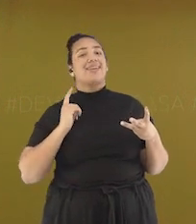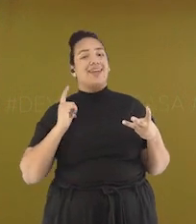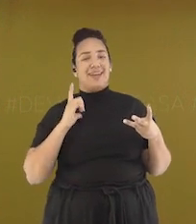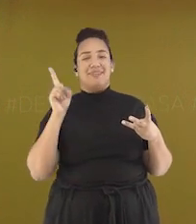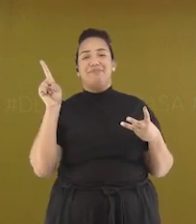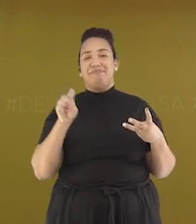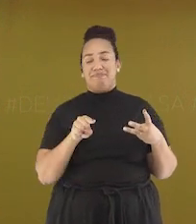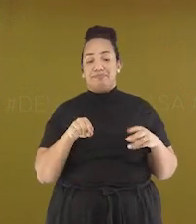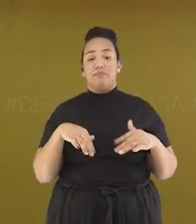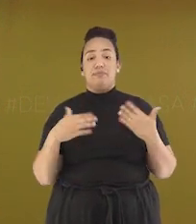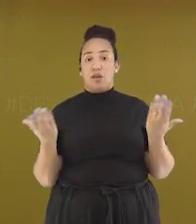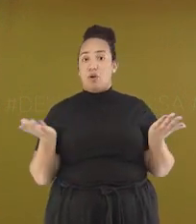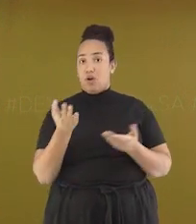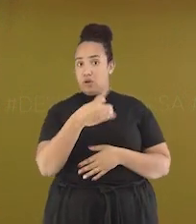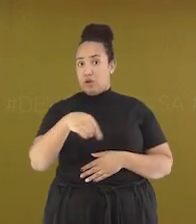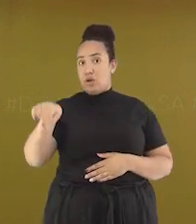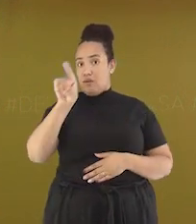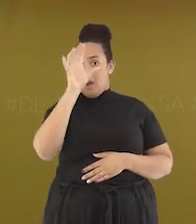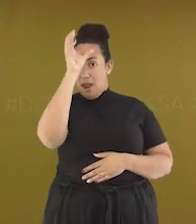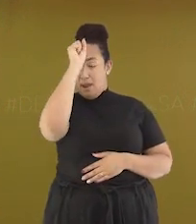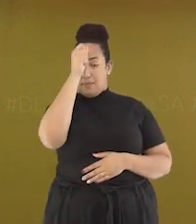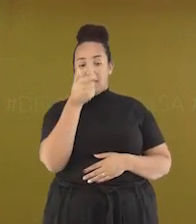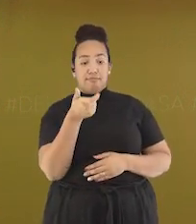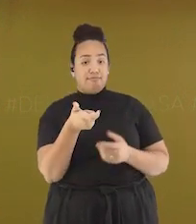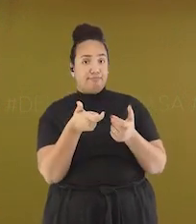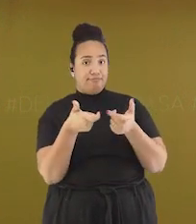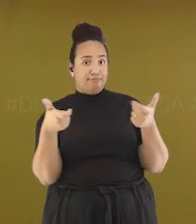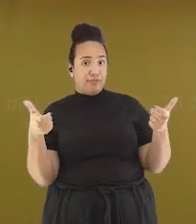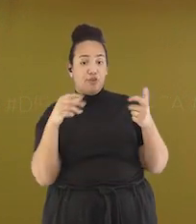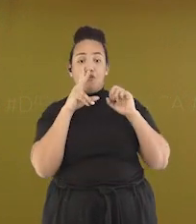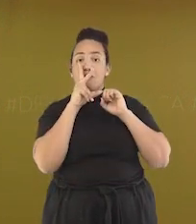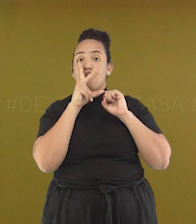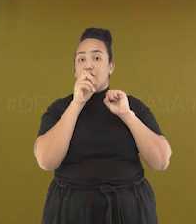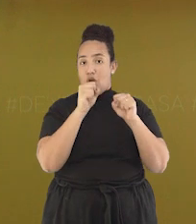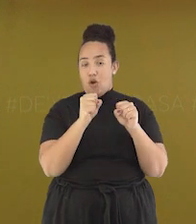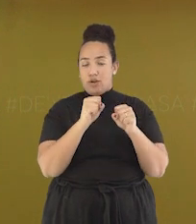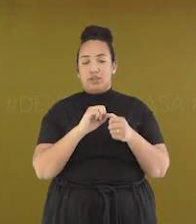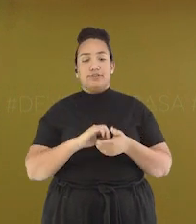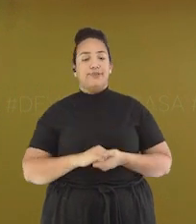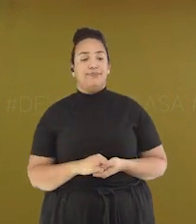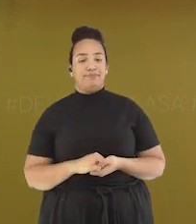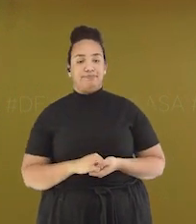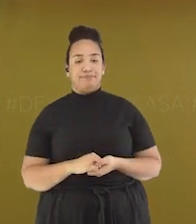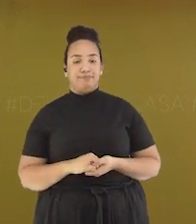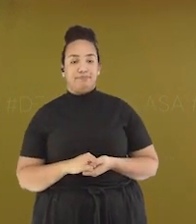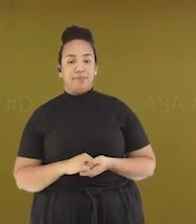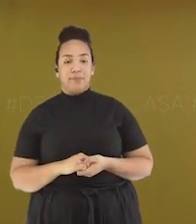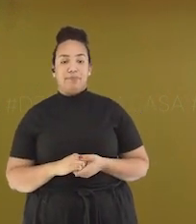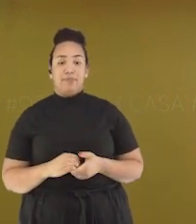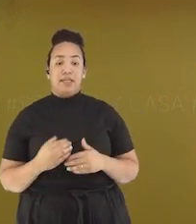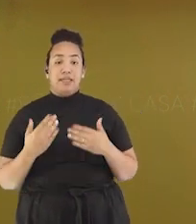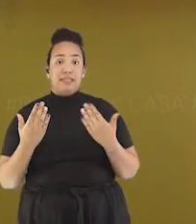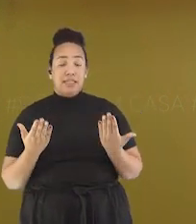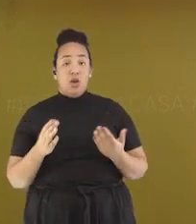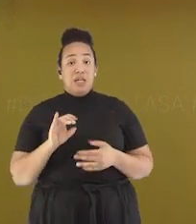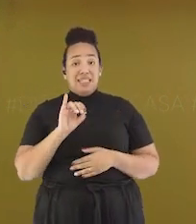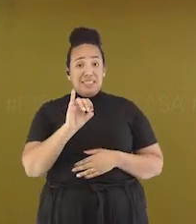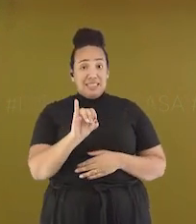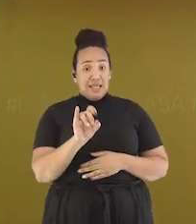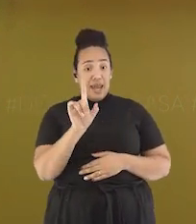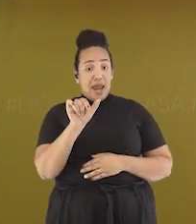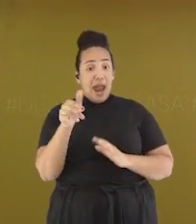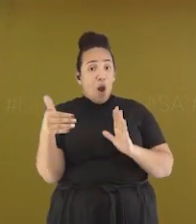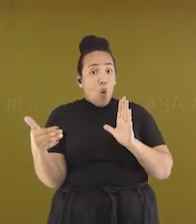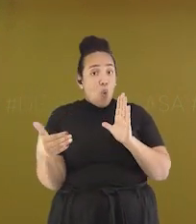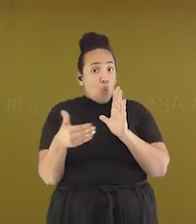um pouquinho mais sobre as sílabas tônicas? Quando a sílaba tônica recai sobre a última